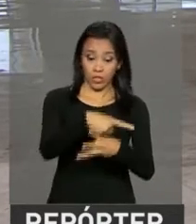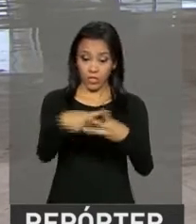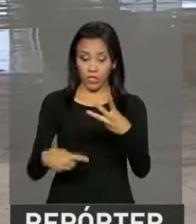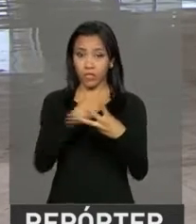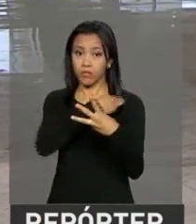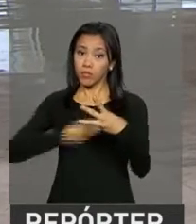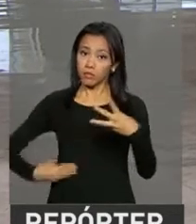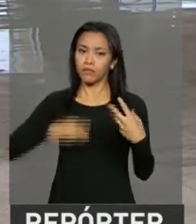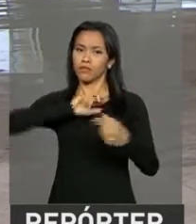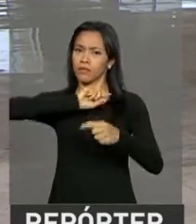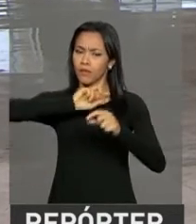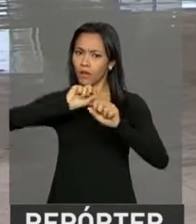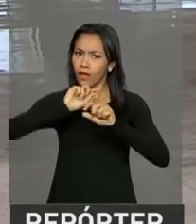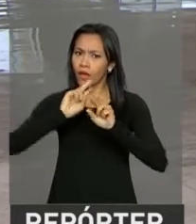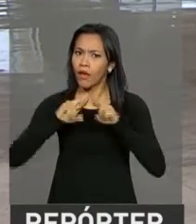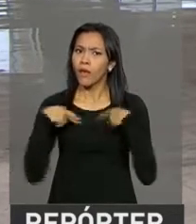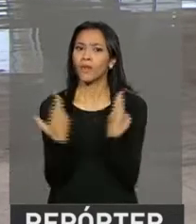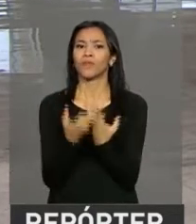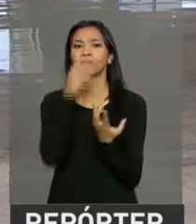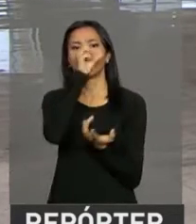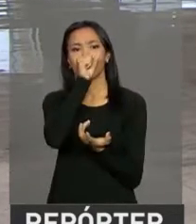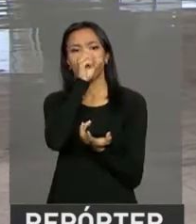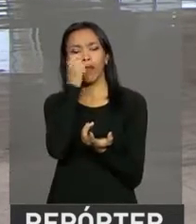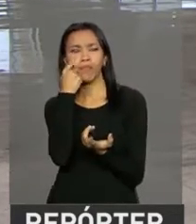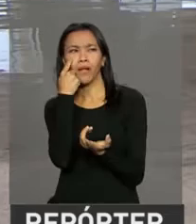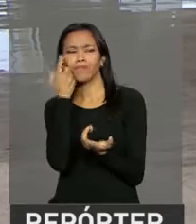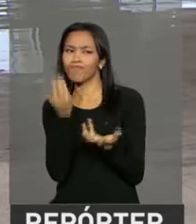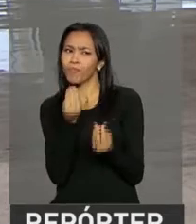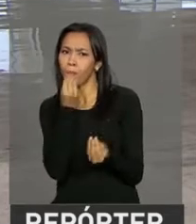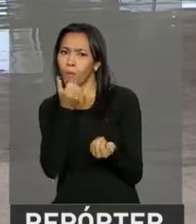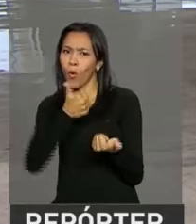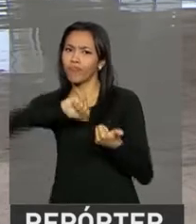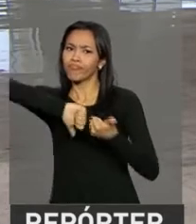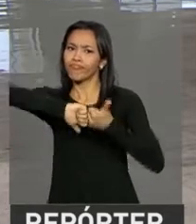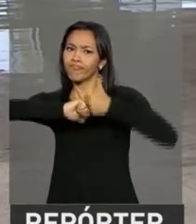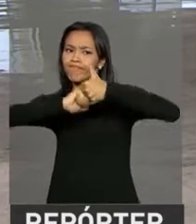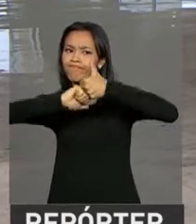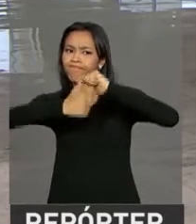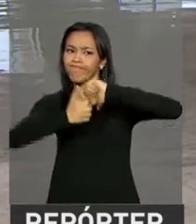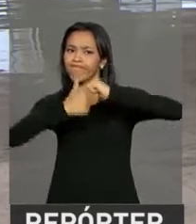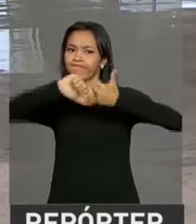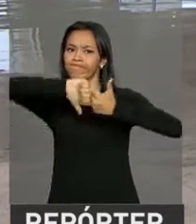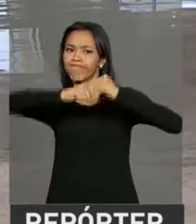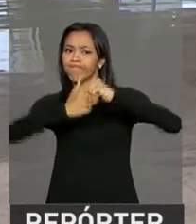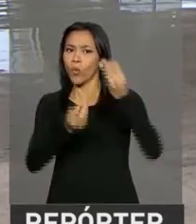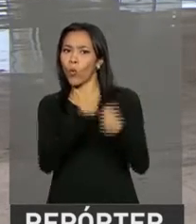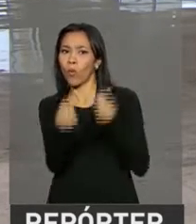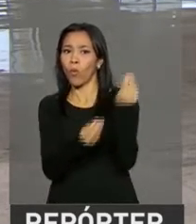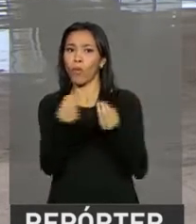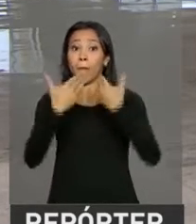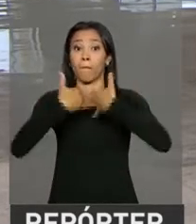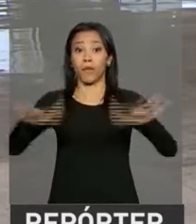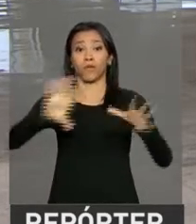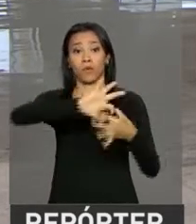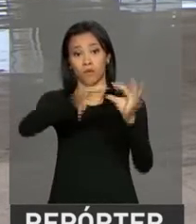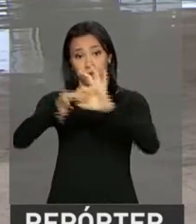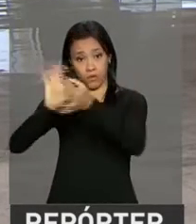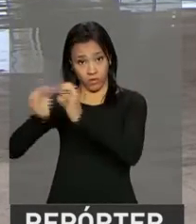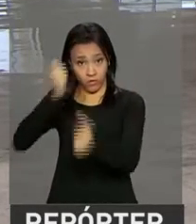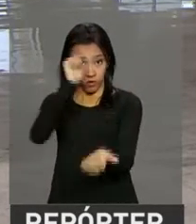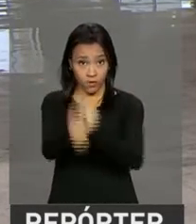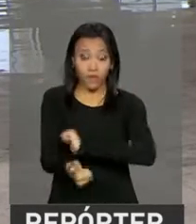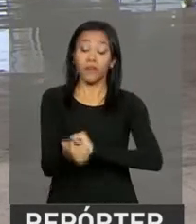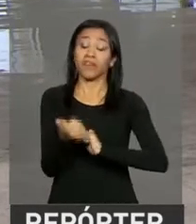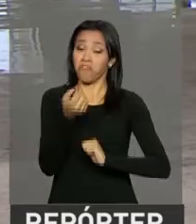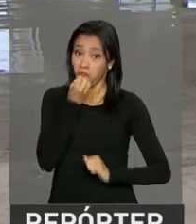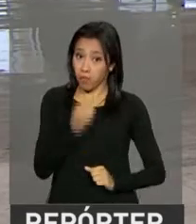sábado, depois do primeiro dia de abertura, para avaliar as atividades desse primeiro dia das Olimpíadas e consideraram que